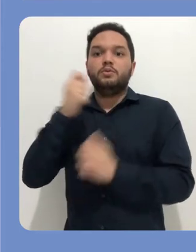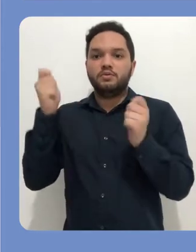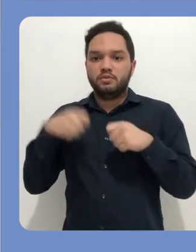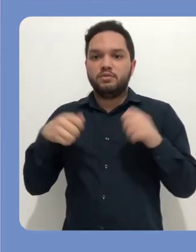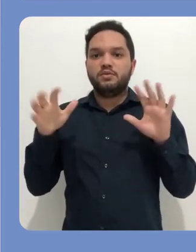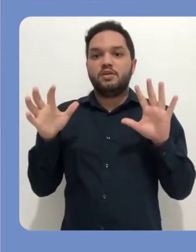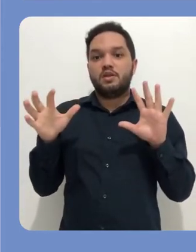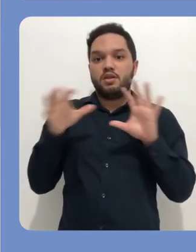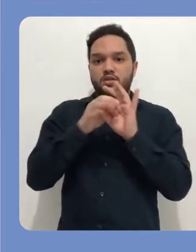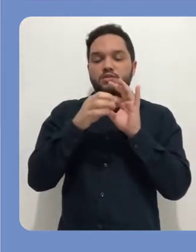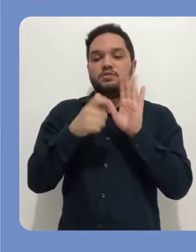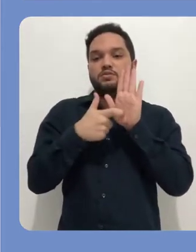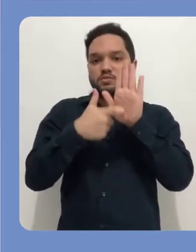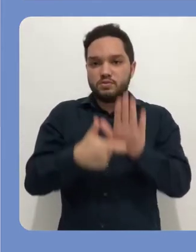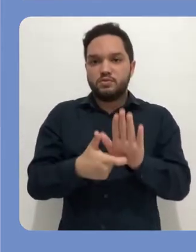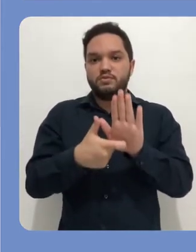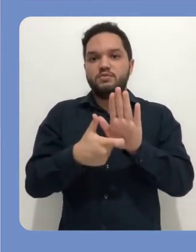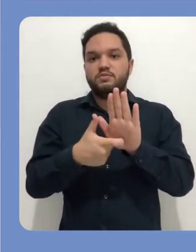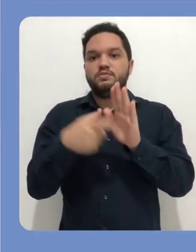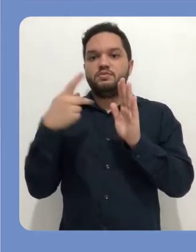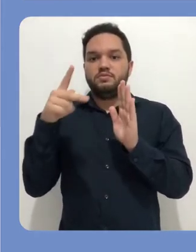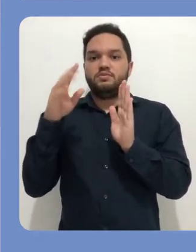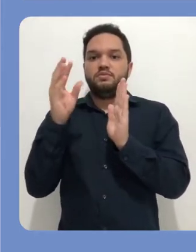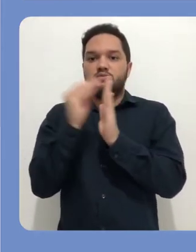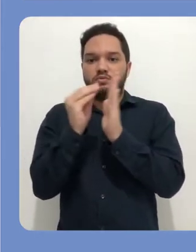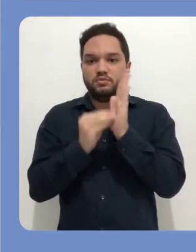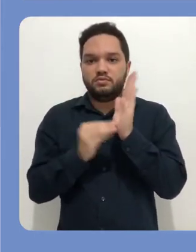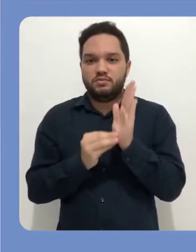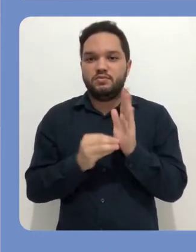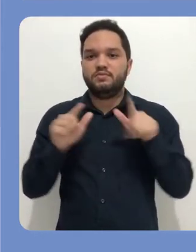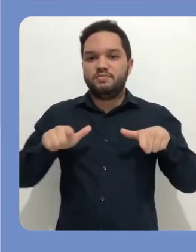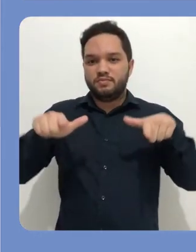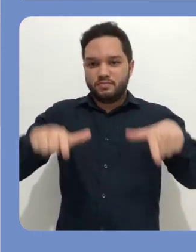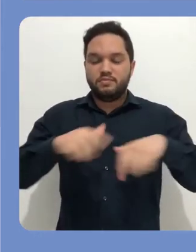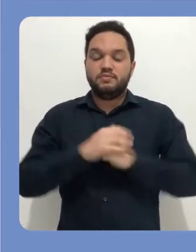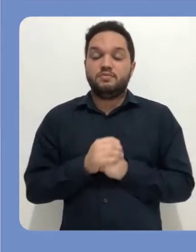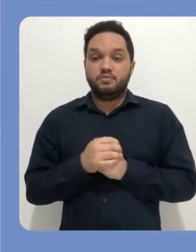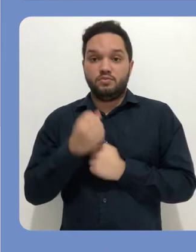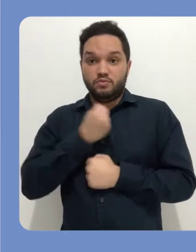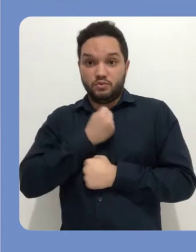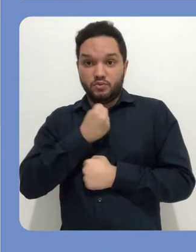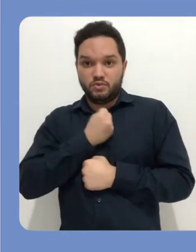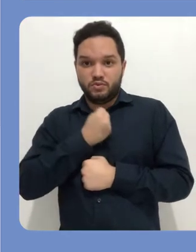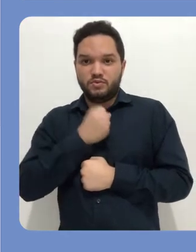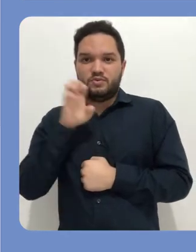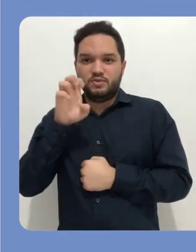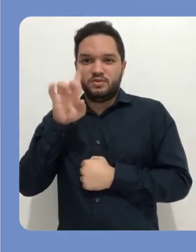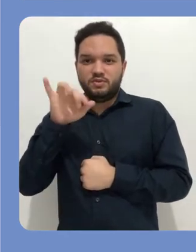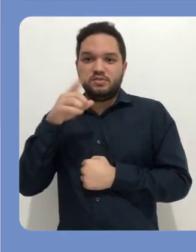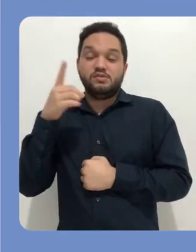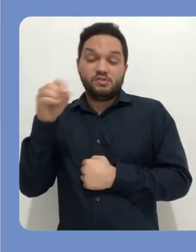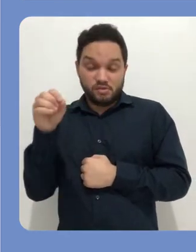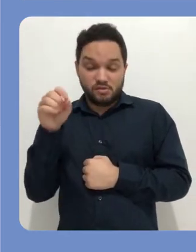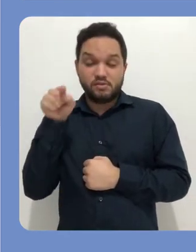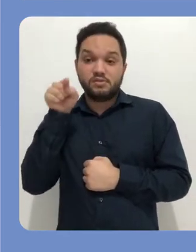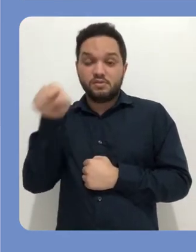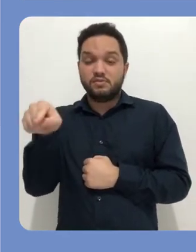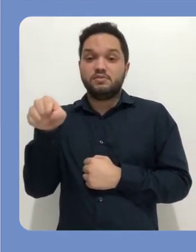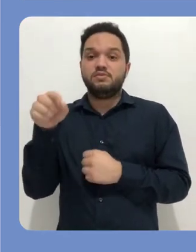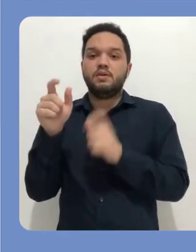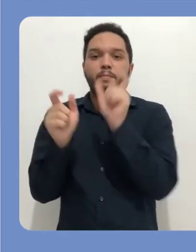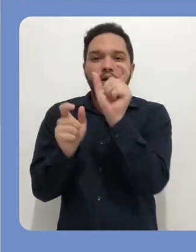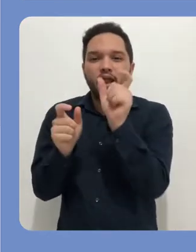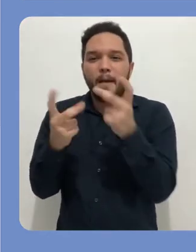meio desse número que o sistema de certificados apresentará as atividades cadastradas para a sua emissão. Em nome da edição,